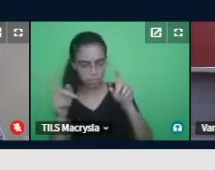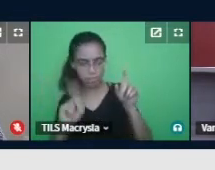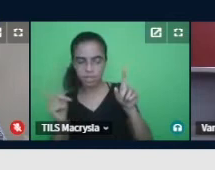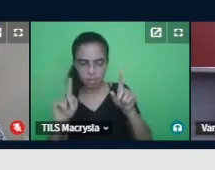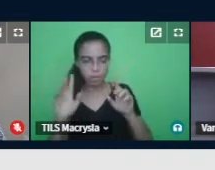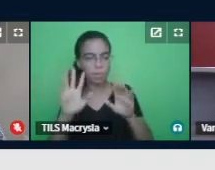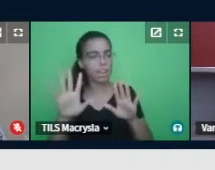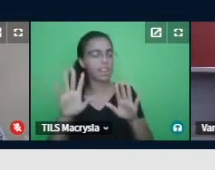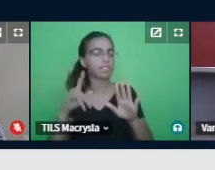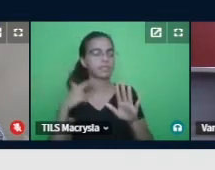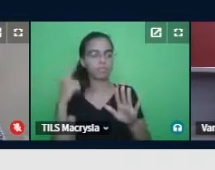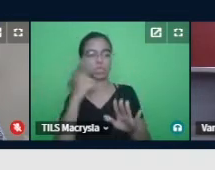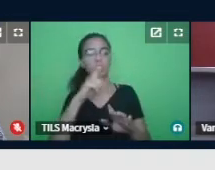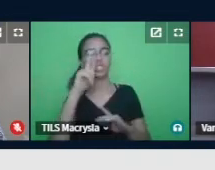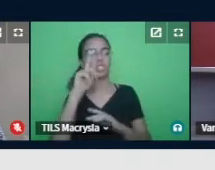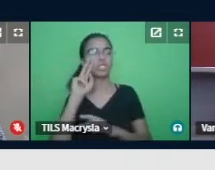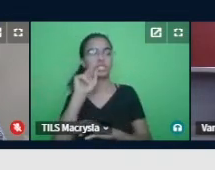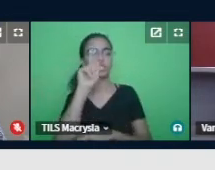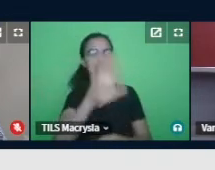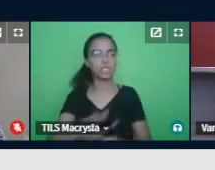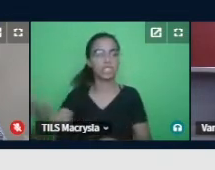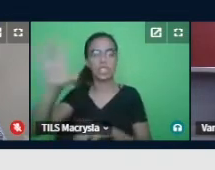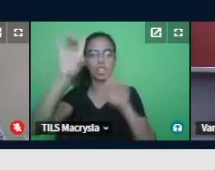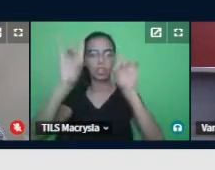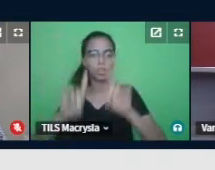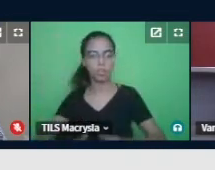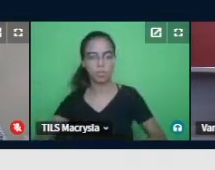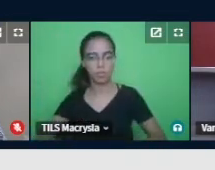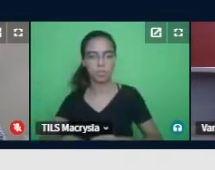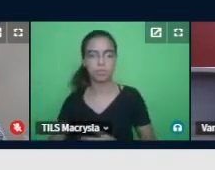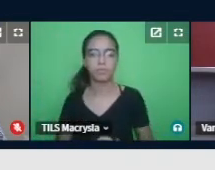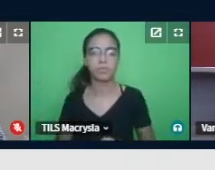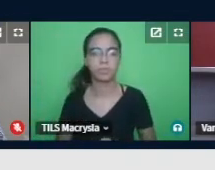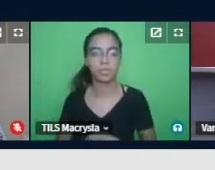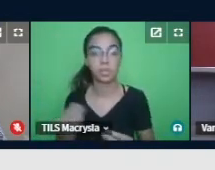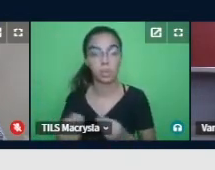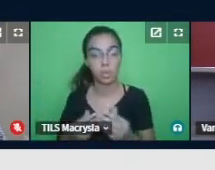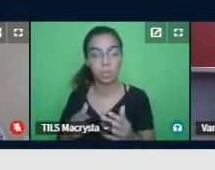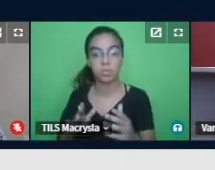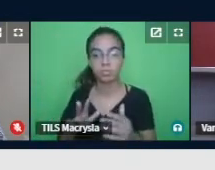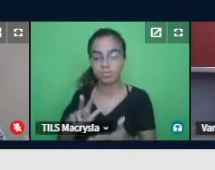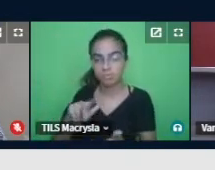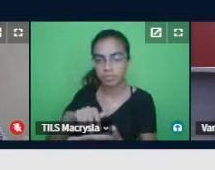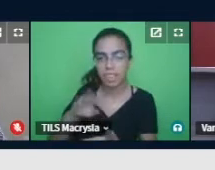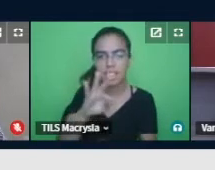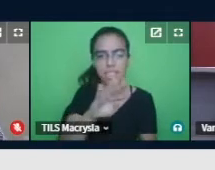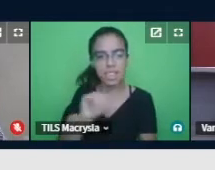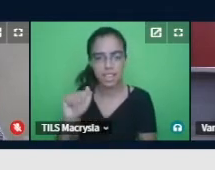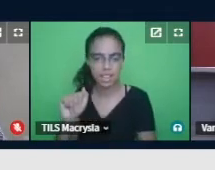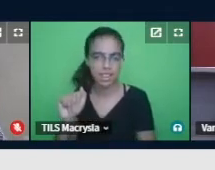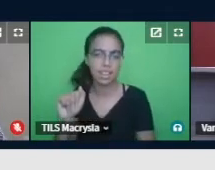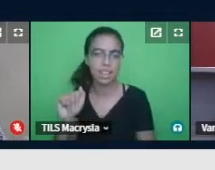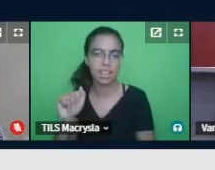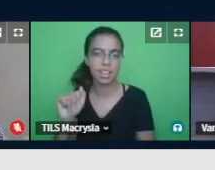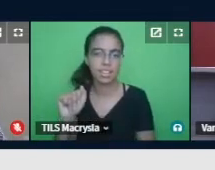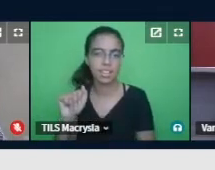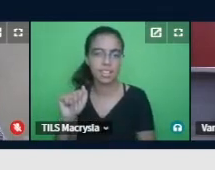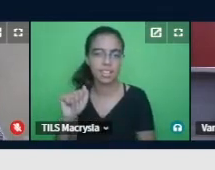Retomando as perguntas de pesquisa, né? Os impactos do Téria no desenvolvimento da aprendiz participante de pesquisa,